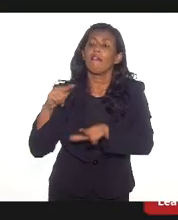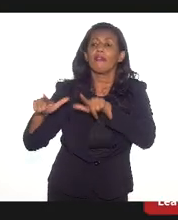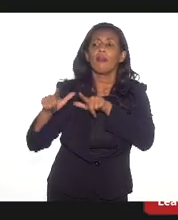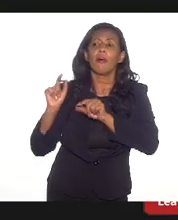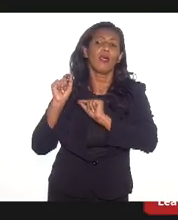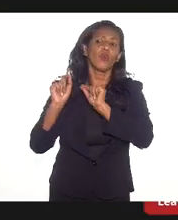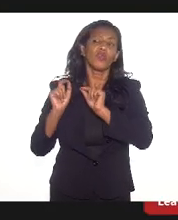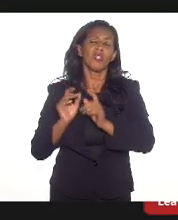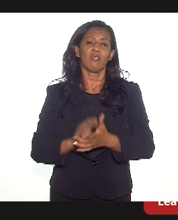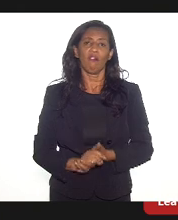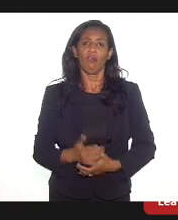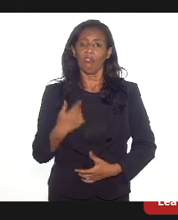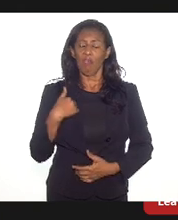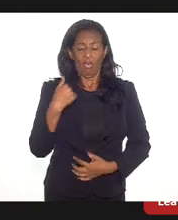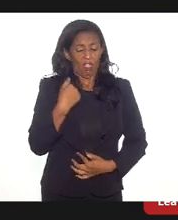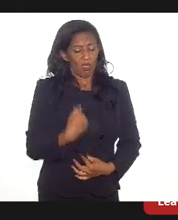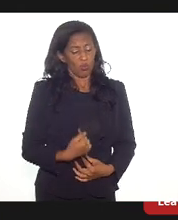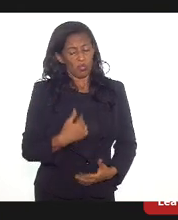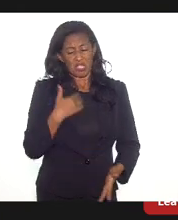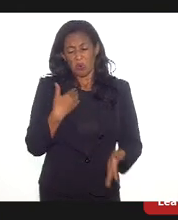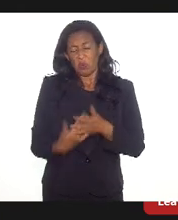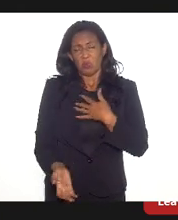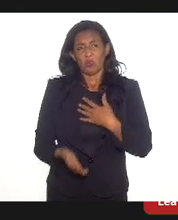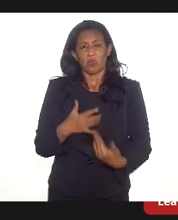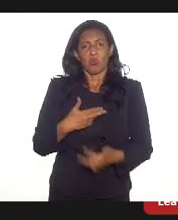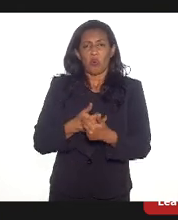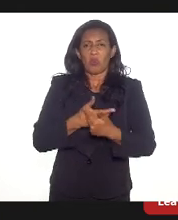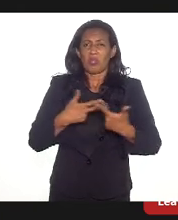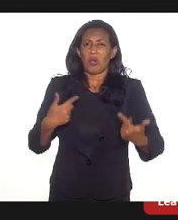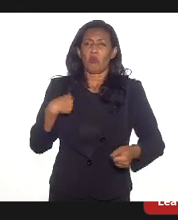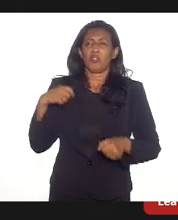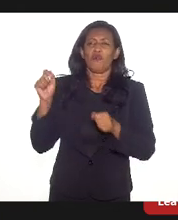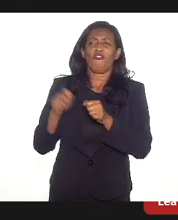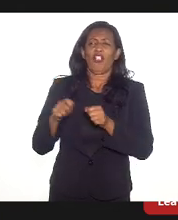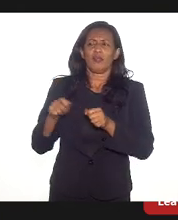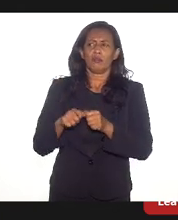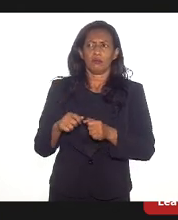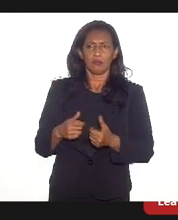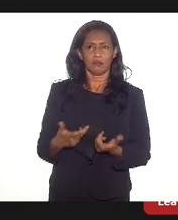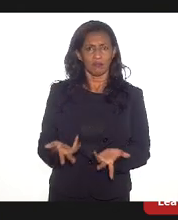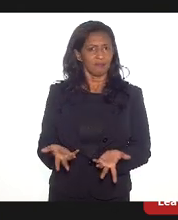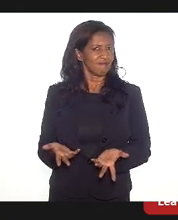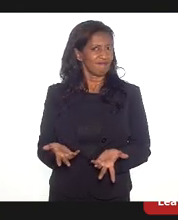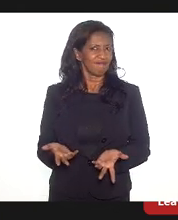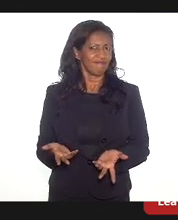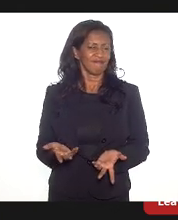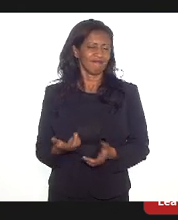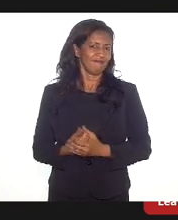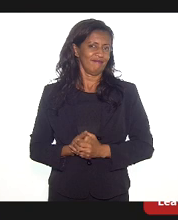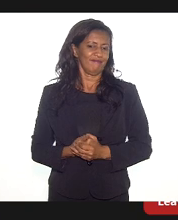e ele falou, não, eu estou aqui em busca de emprego, qualquer coisa que me derem eu faço, ou seja,